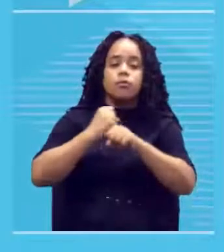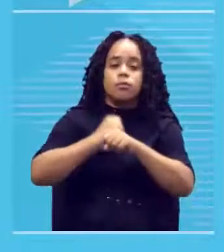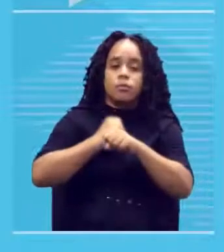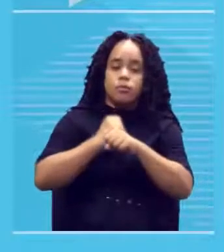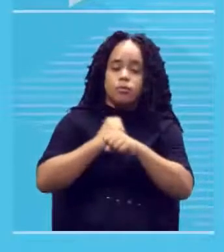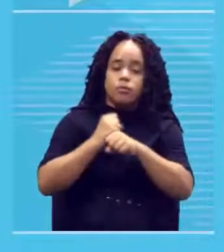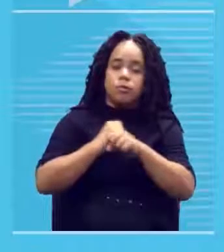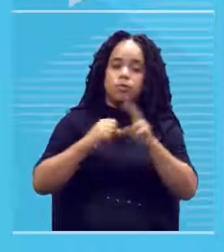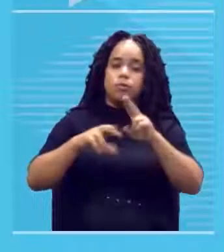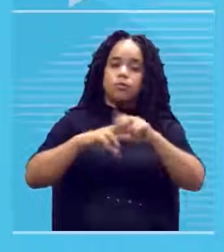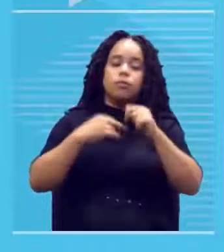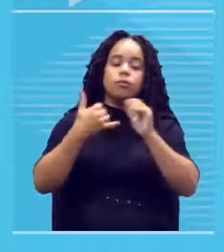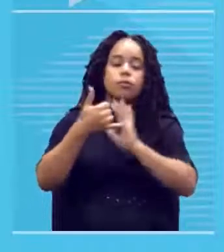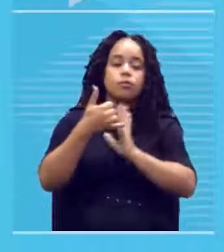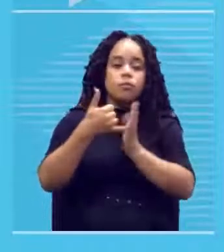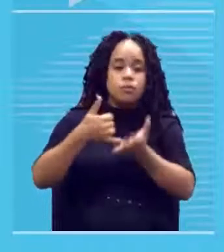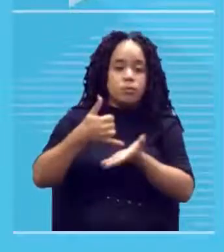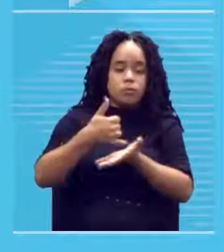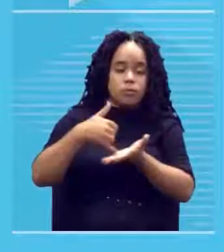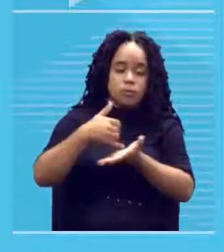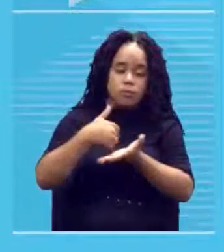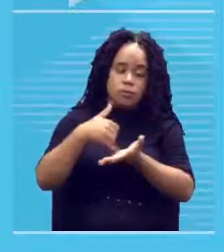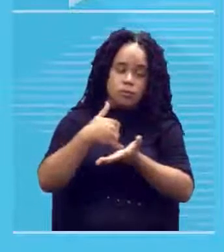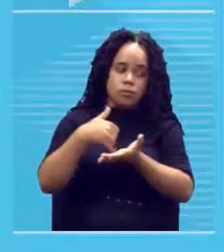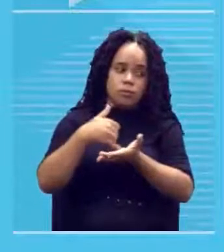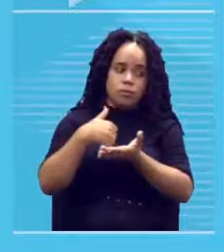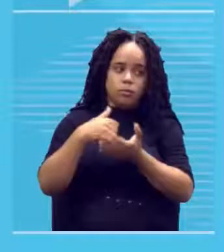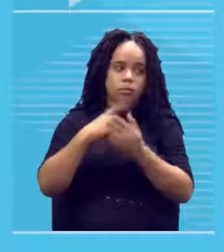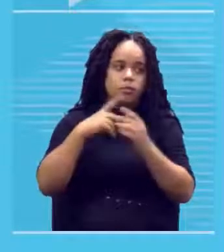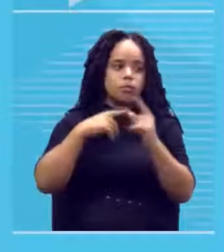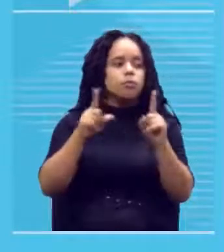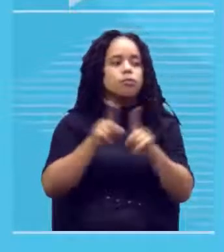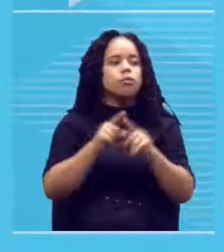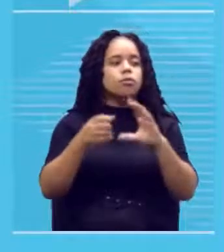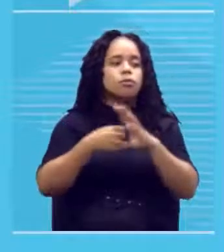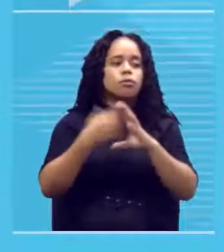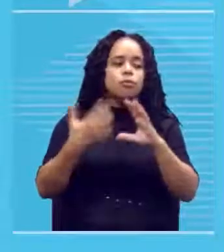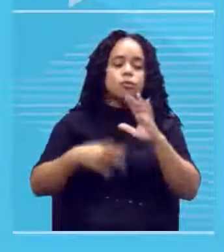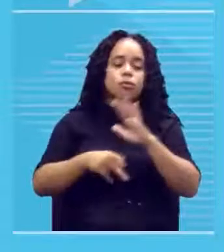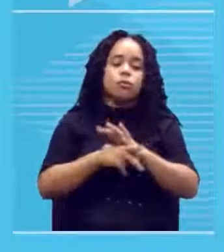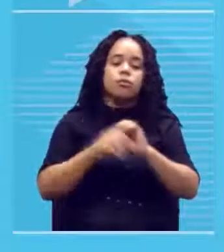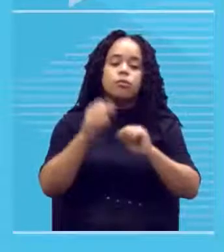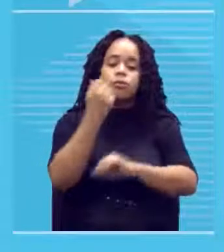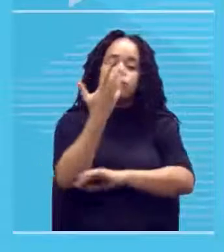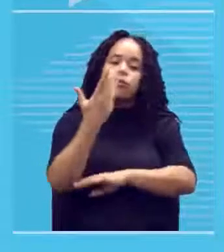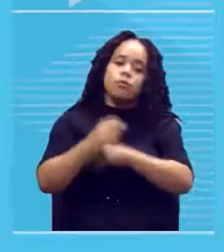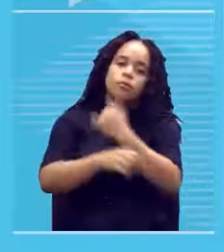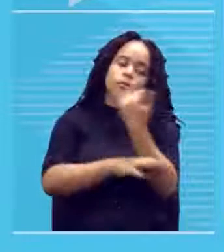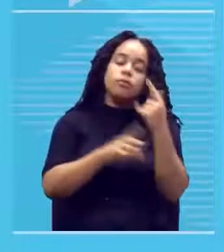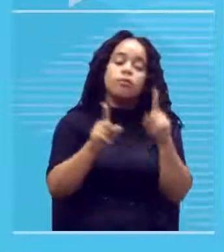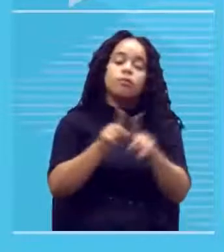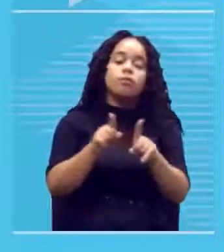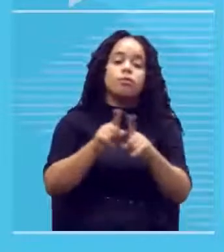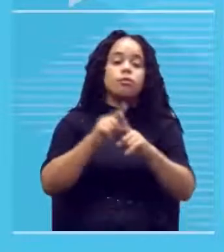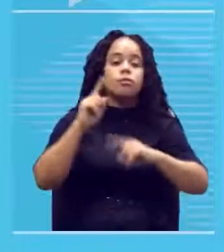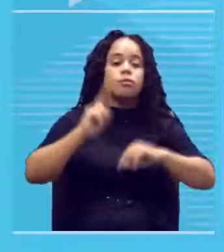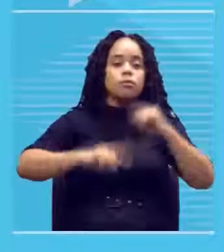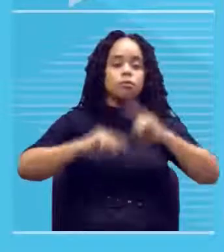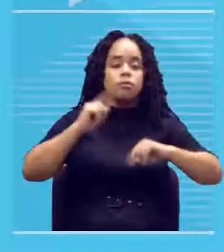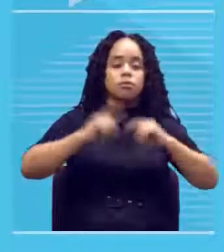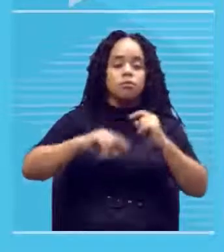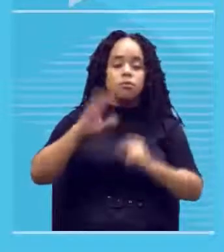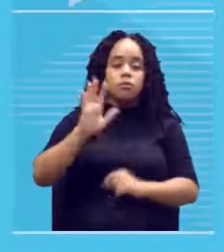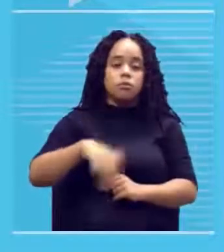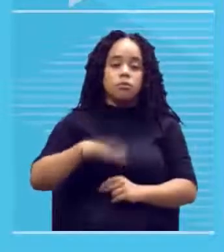excesso de óleo de linhaça por exemplo além de fatores ambientais e baixa qualidade do material ela craquela